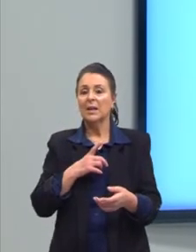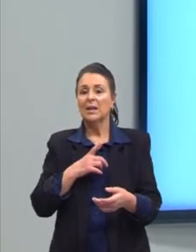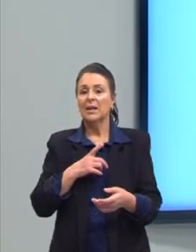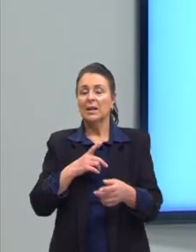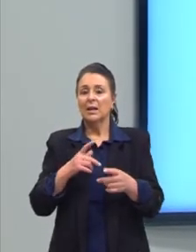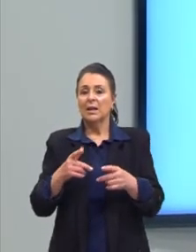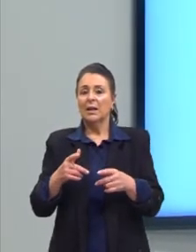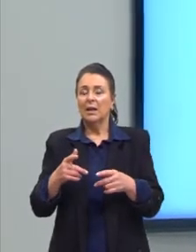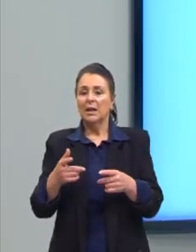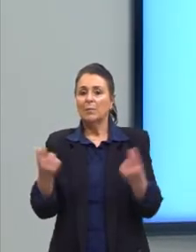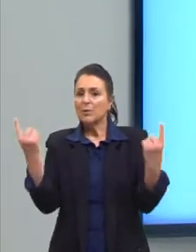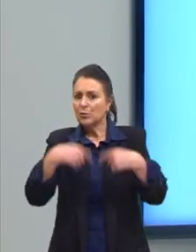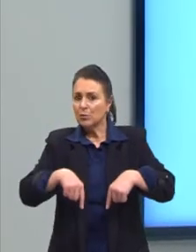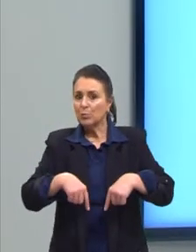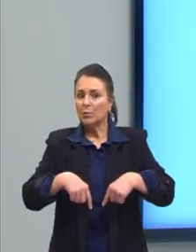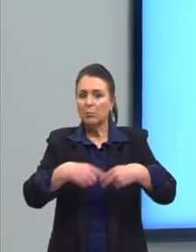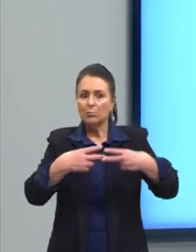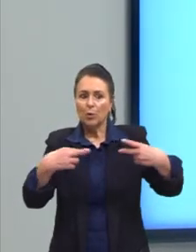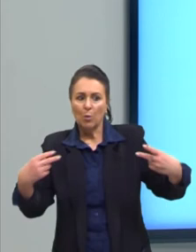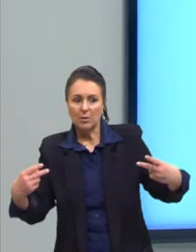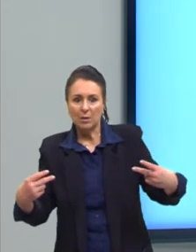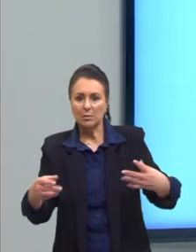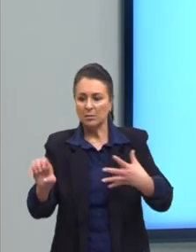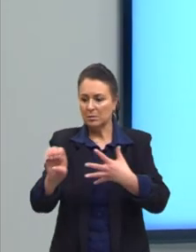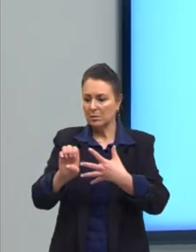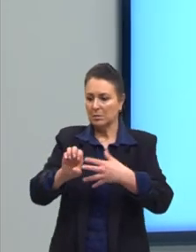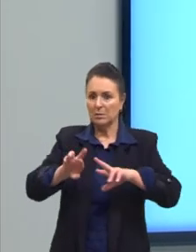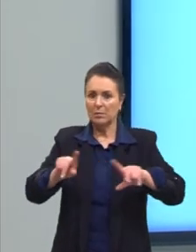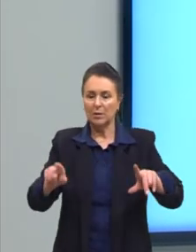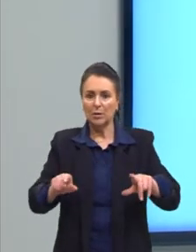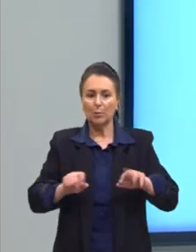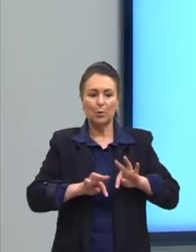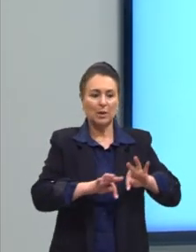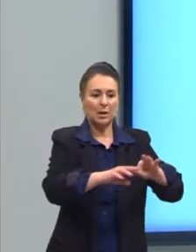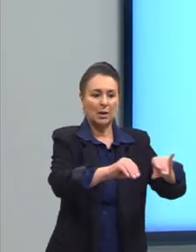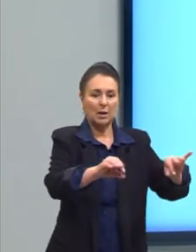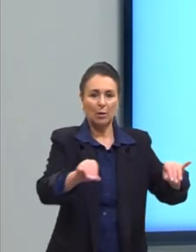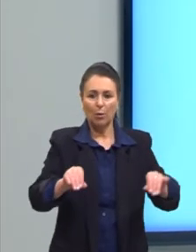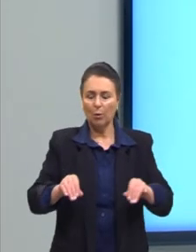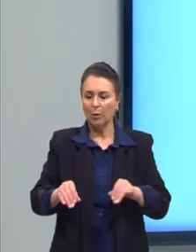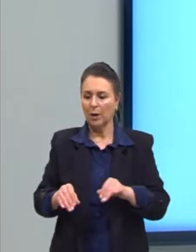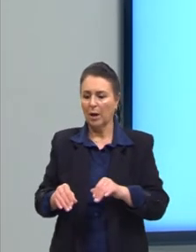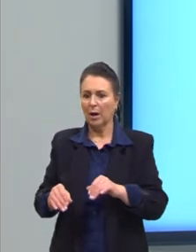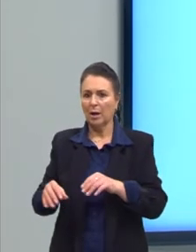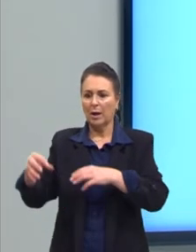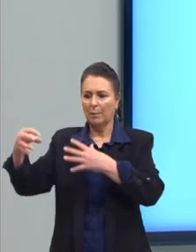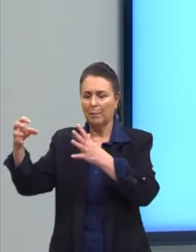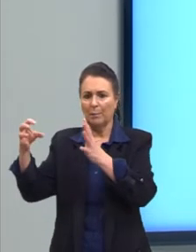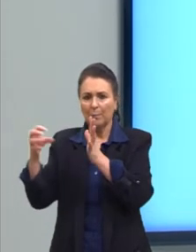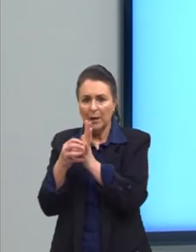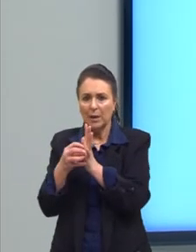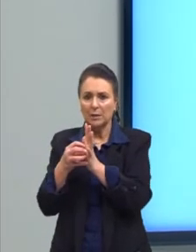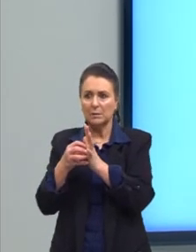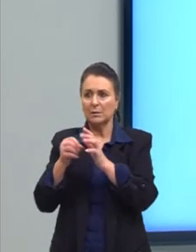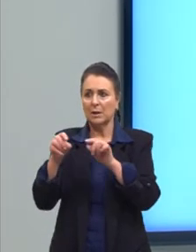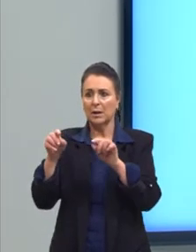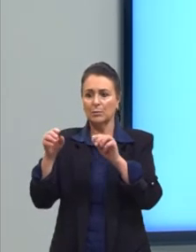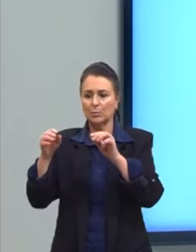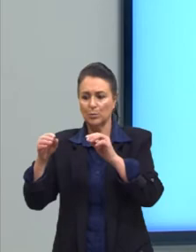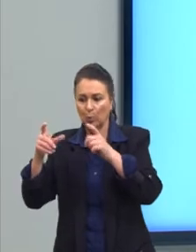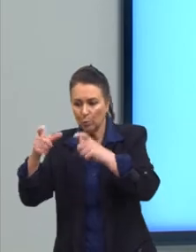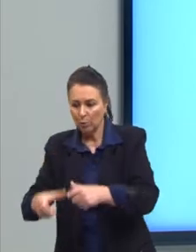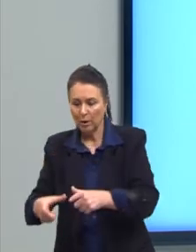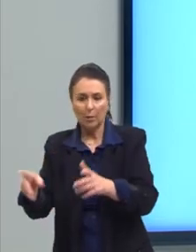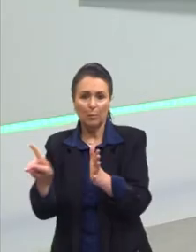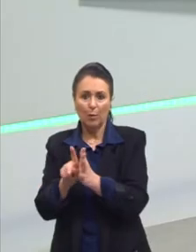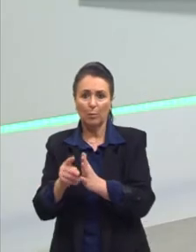entre espécies diferentes, como território, presas e abrigos. Que a gente já comentou anteriormente, só